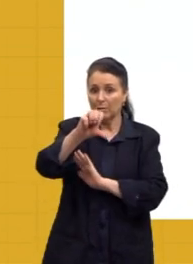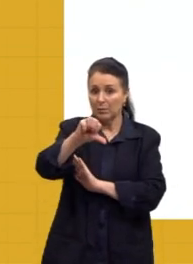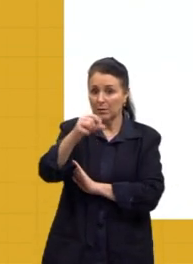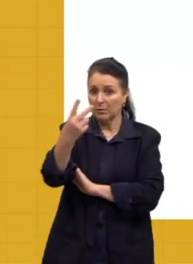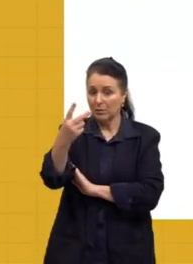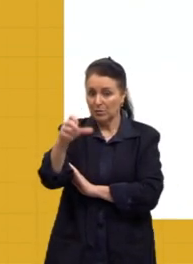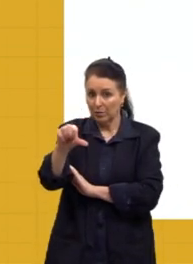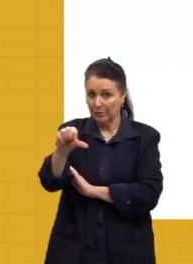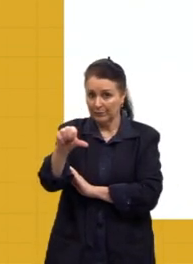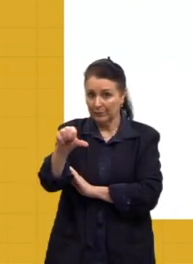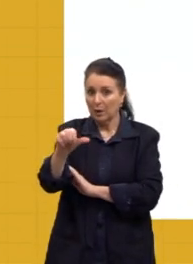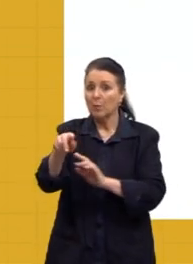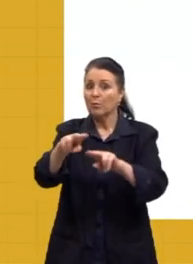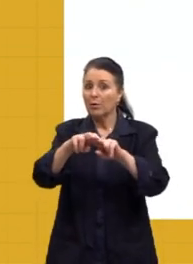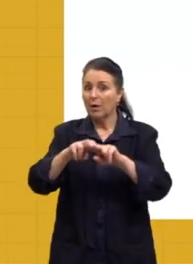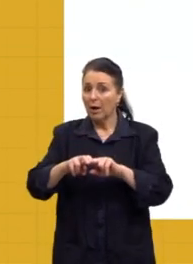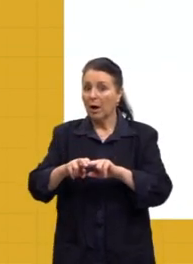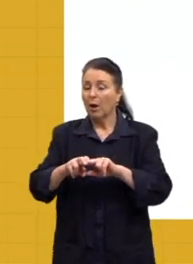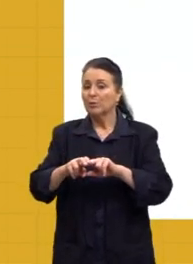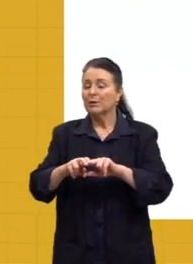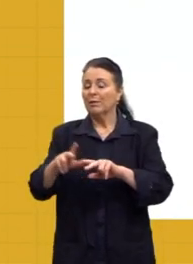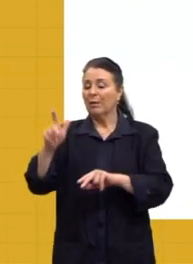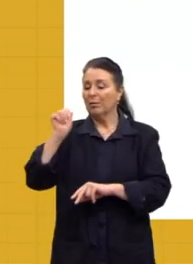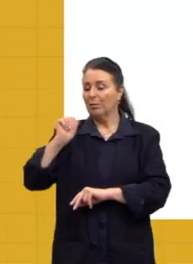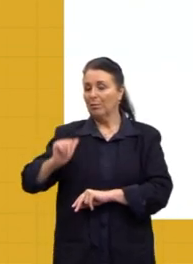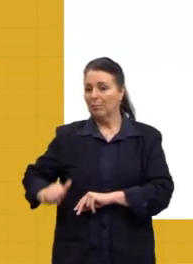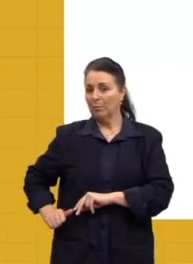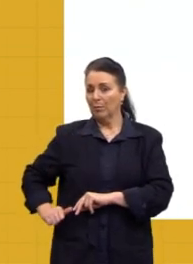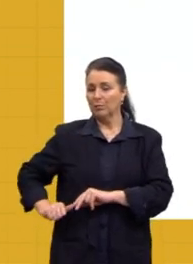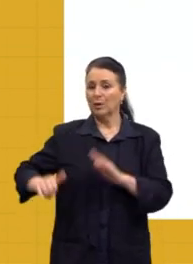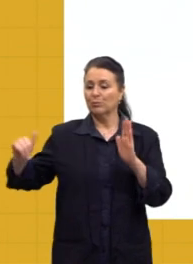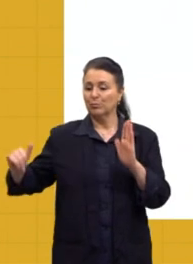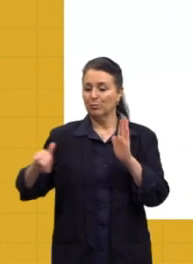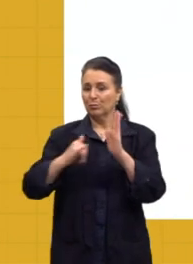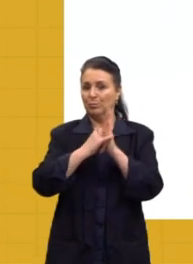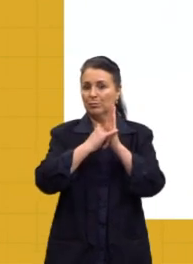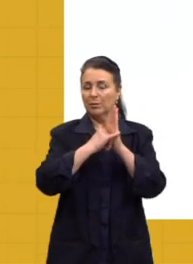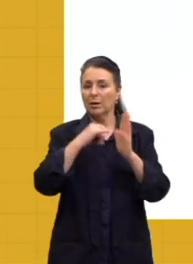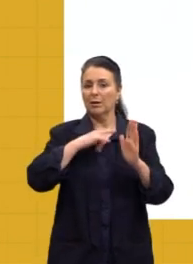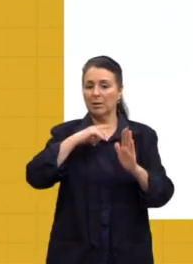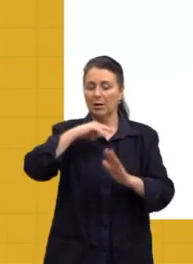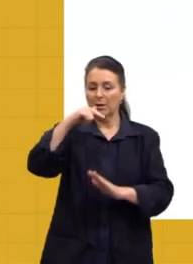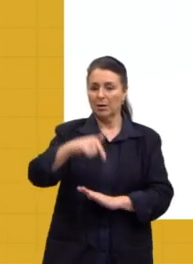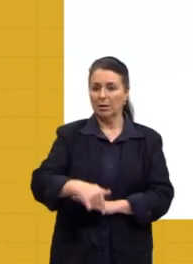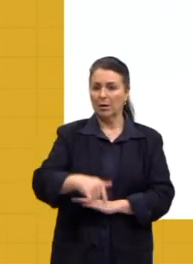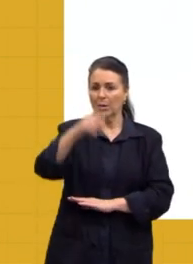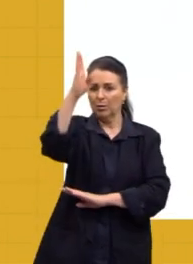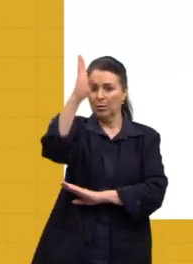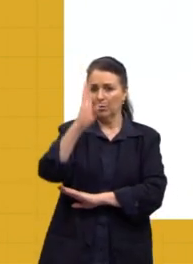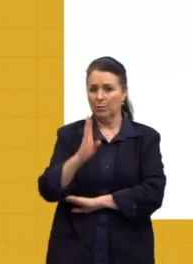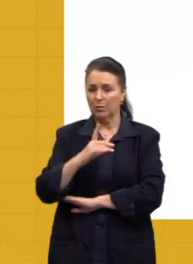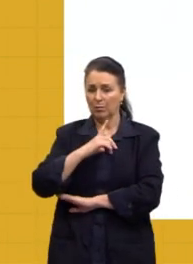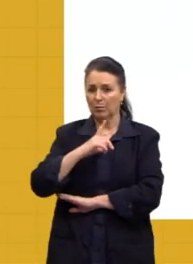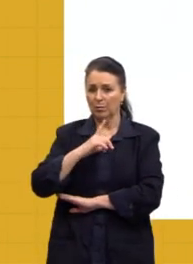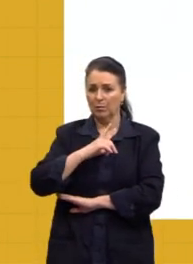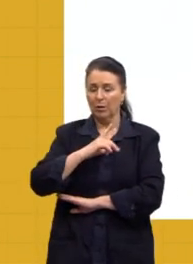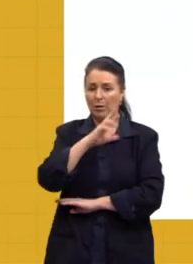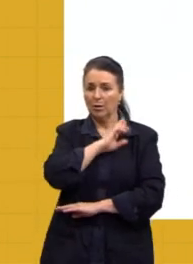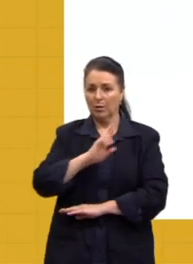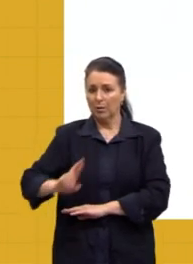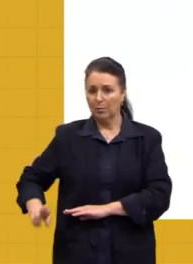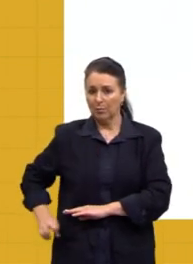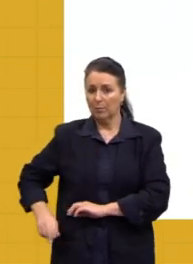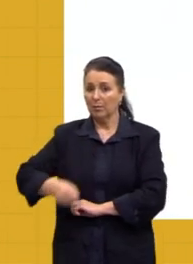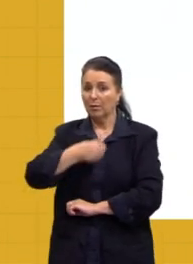queda da Bolsa de Nova Iorque. No Brasil, o que a gente tem? A gente tem a República Velha, né? E, durante a República do Café com Leite,